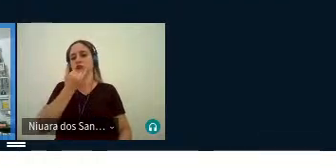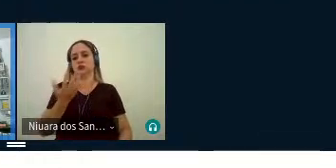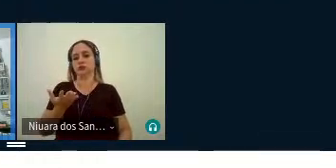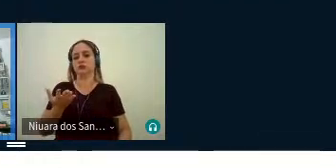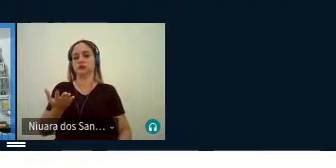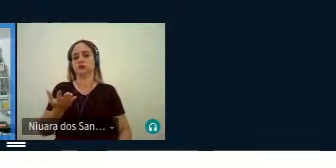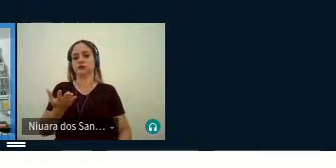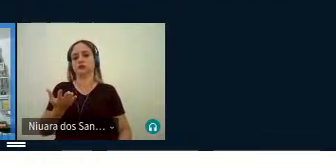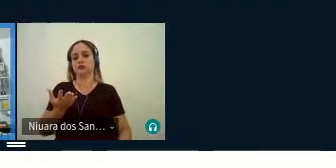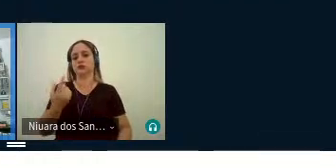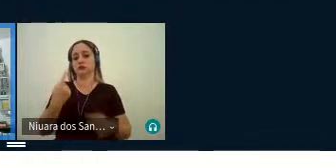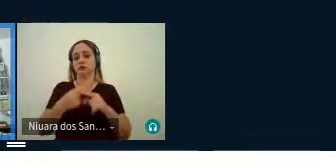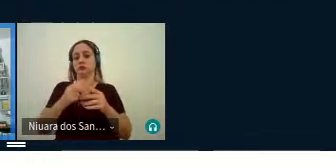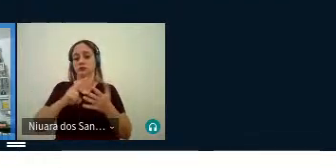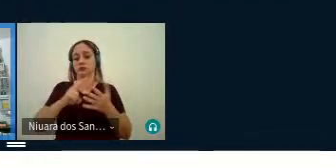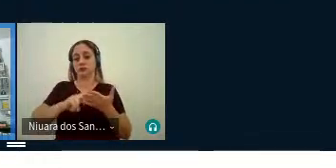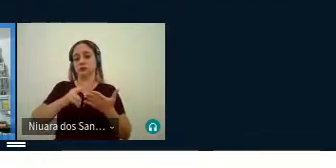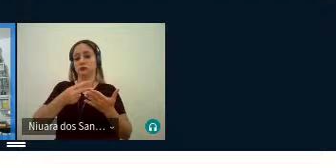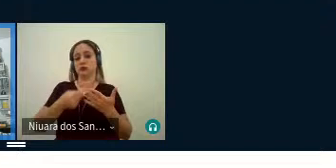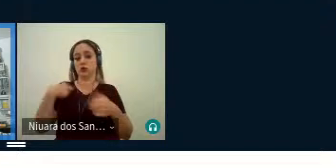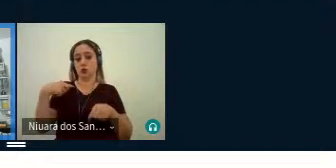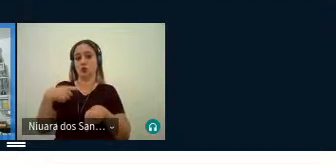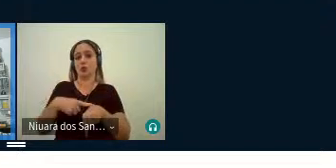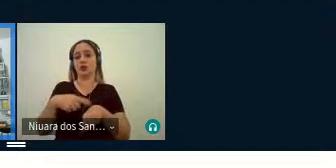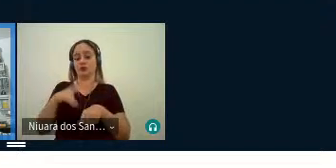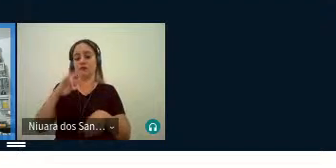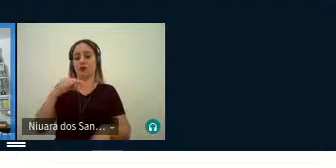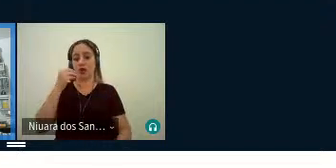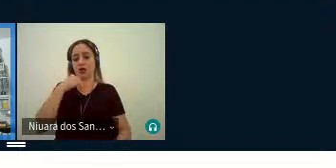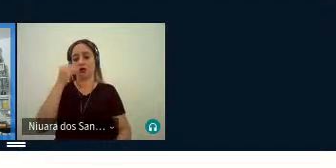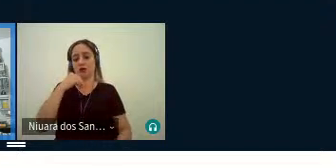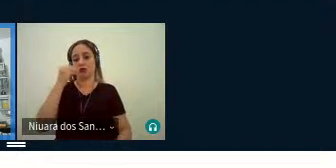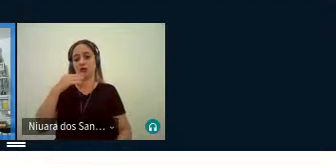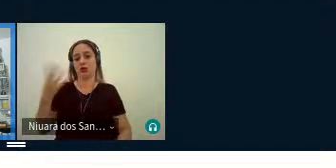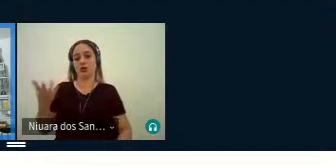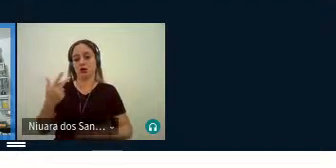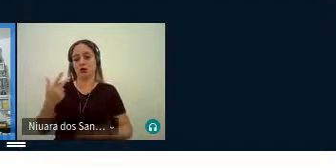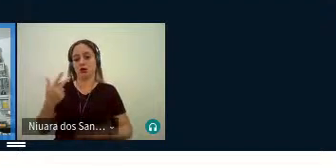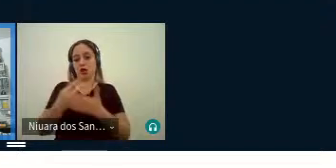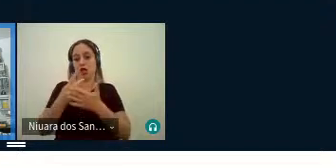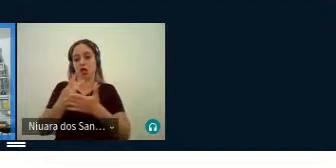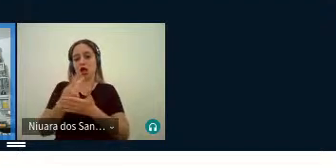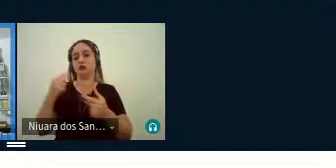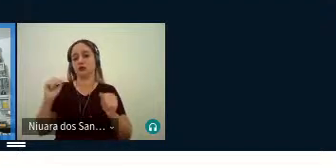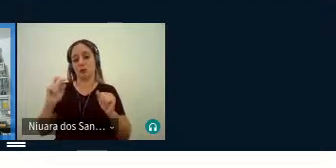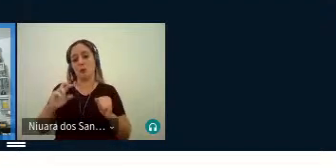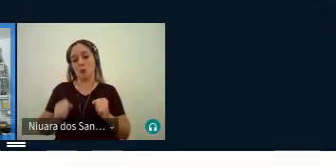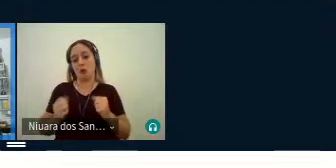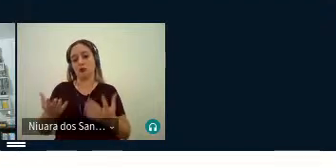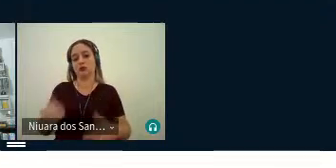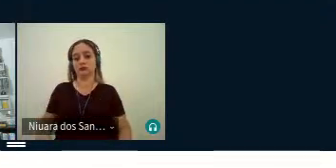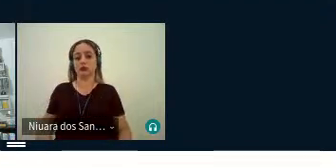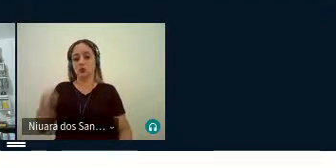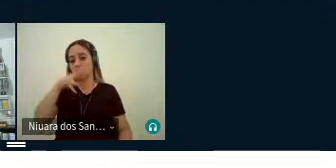porque a tradução em algum momento ela vai falhar, essa tradução sem ter esse olhar apurado.